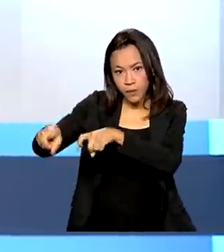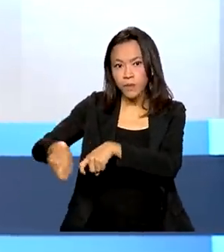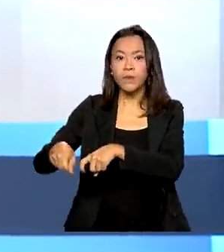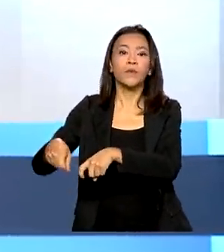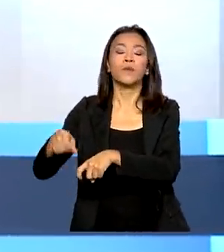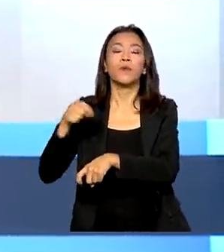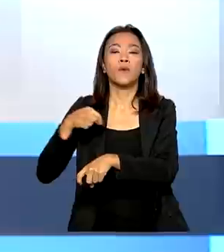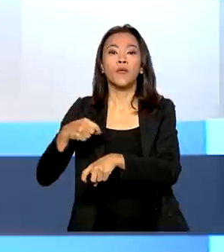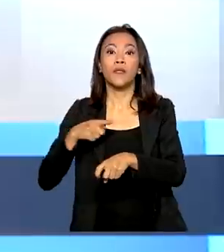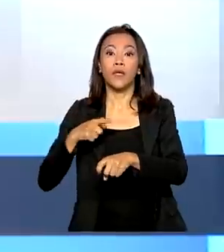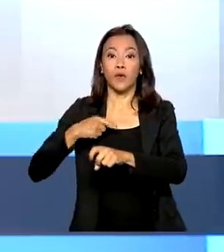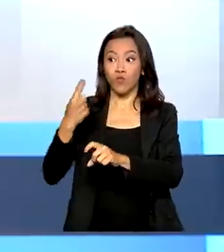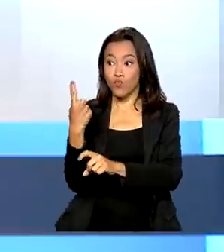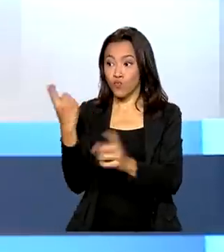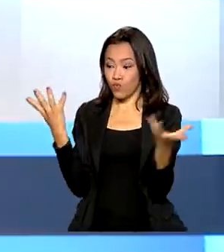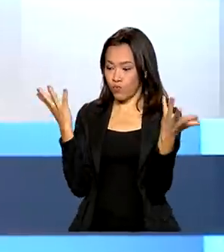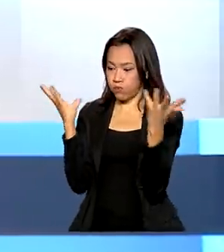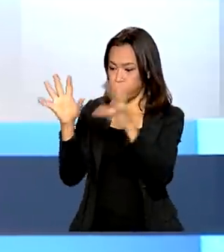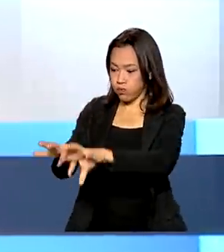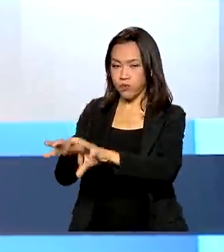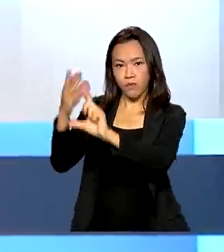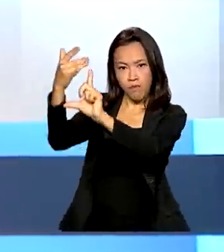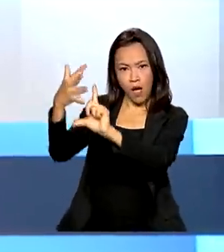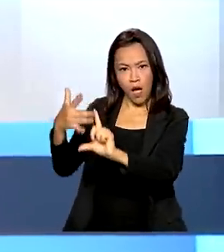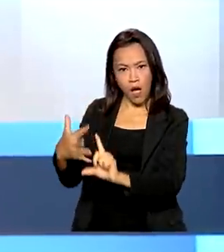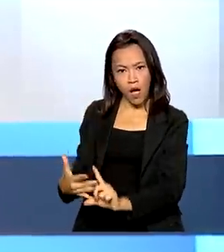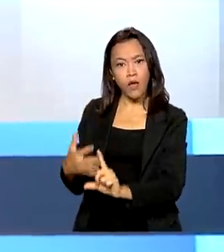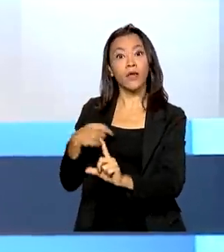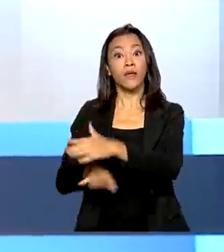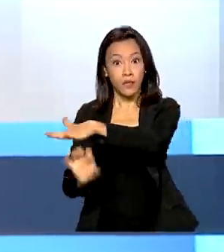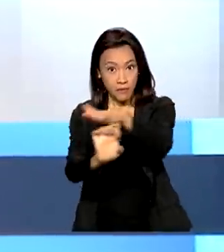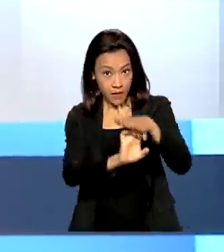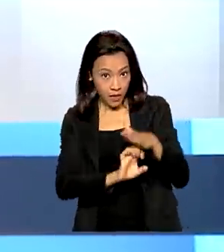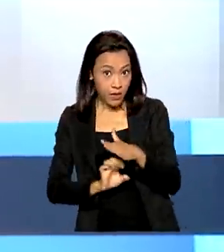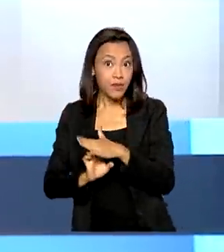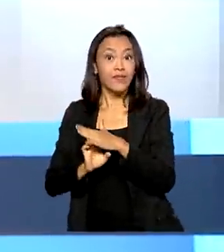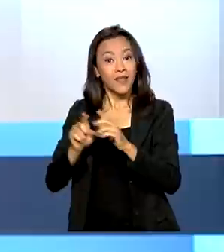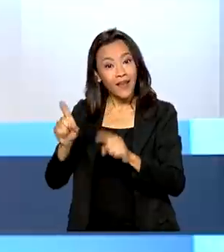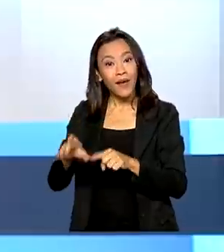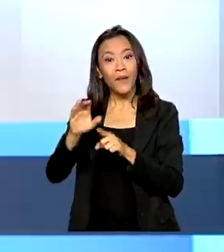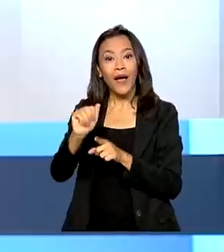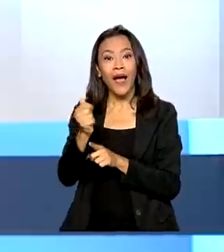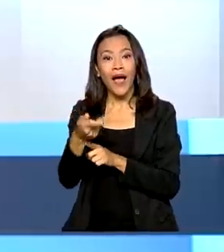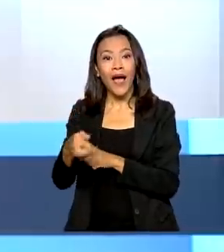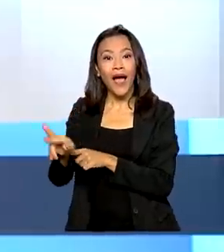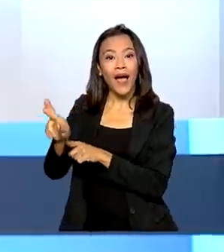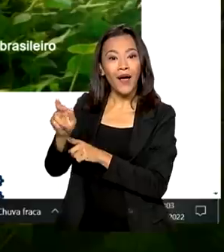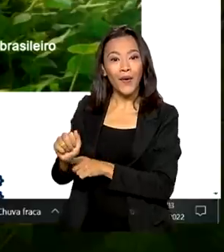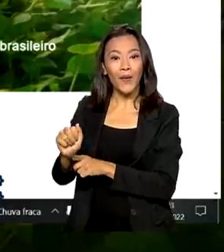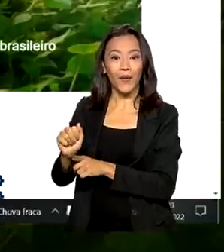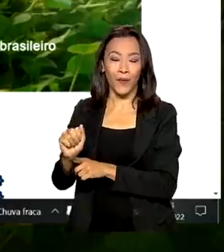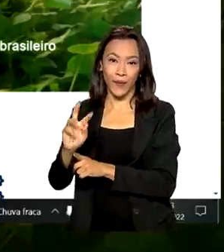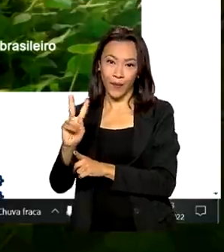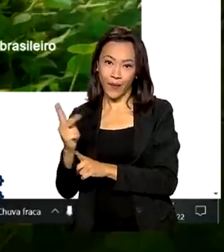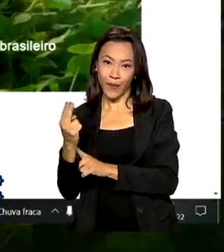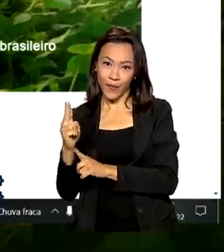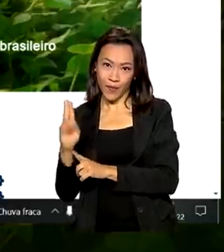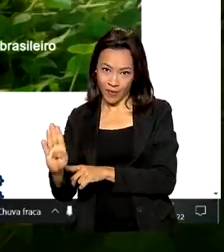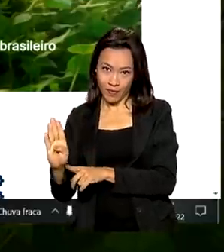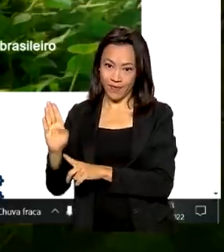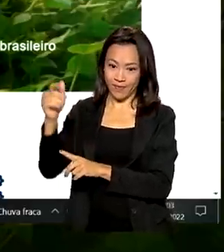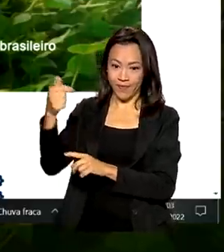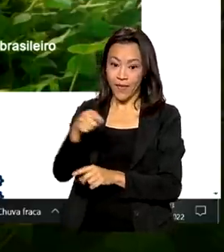sobre tecnologia, inovação e empresas que estreiam no mercado. É o Agro Hub Brasil. A